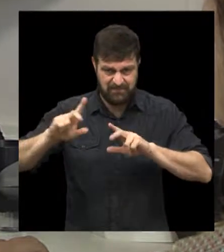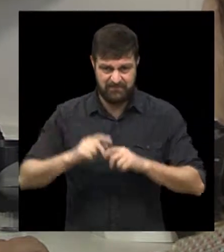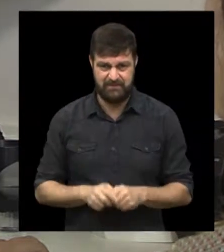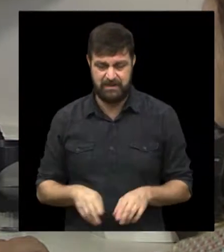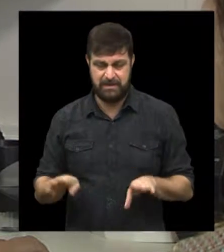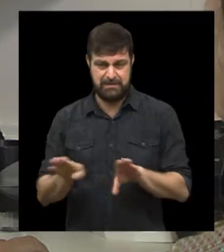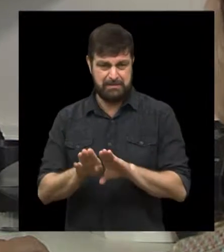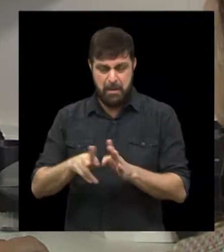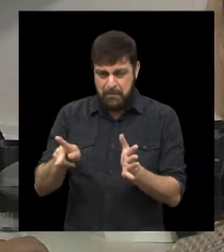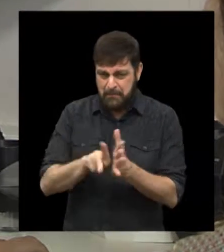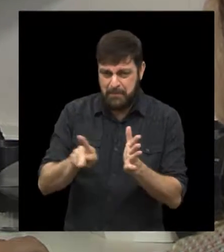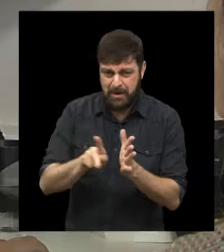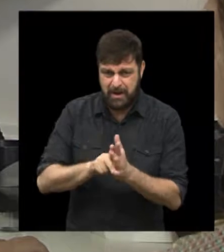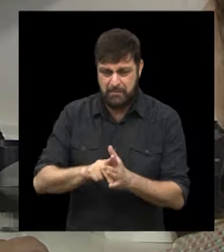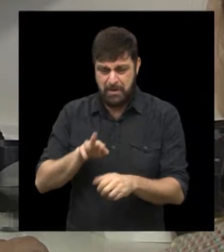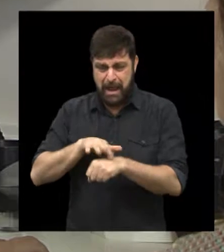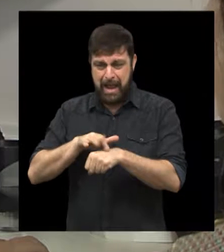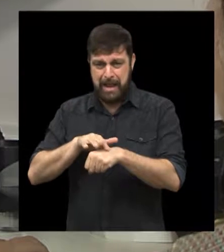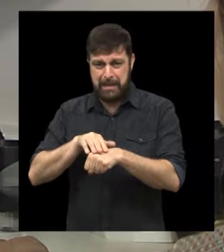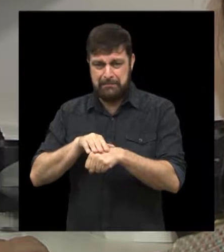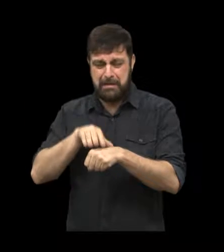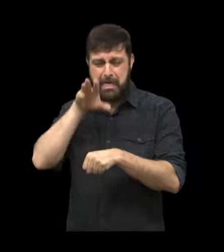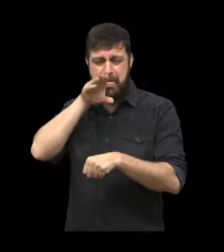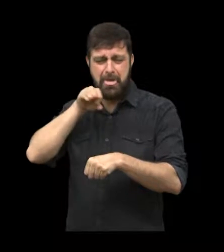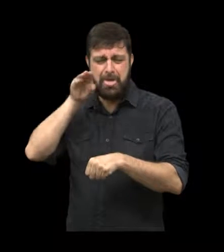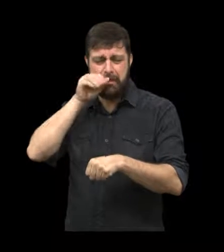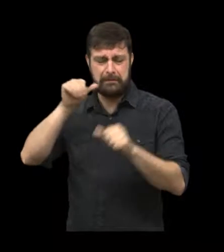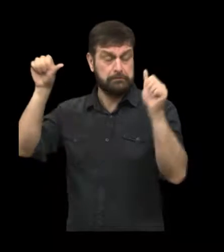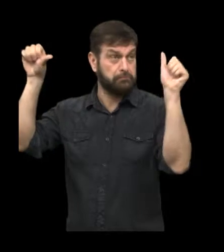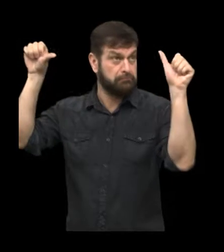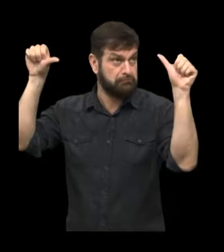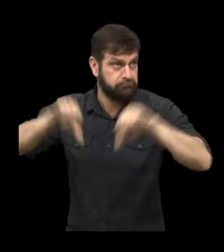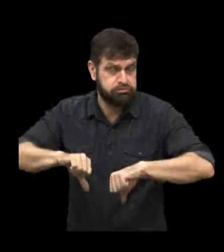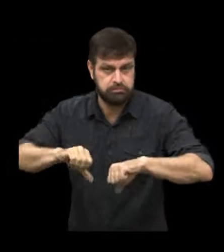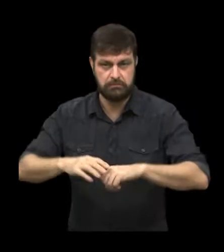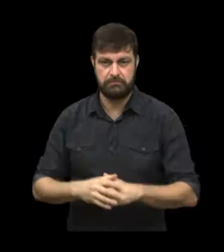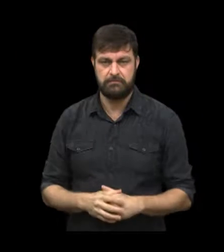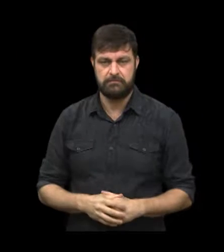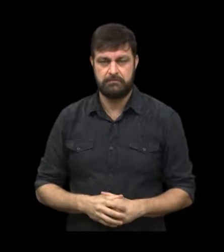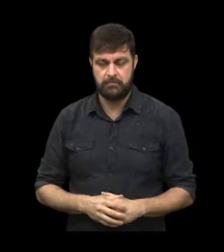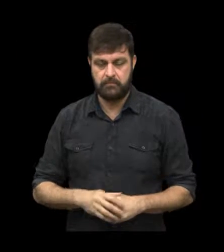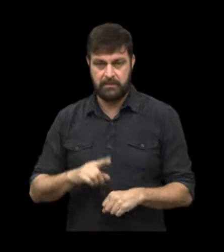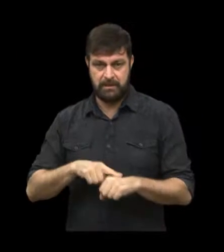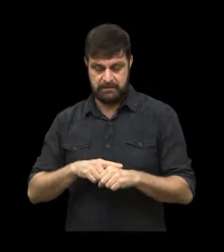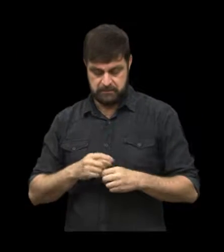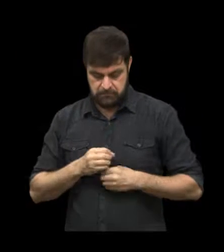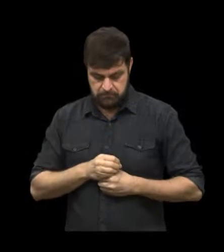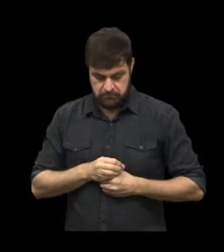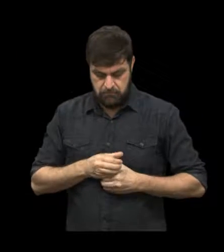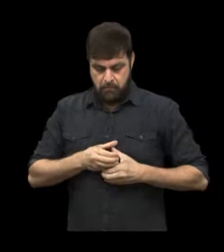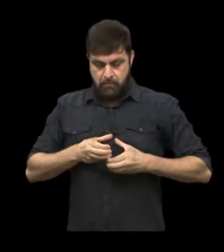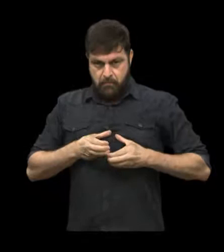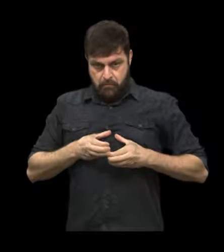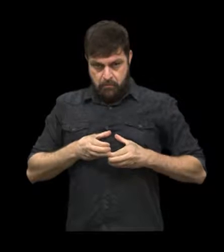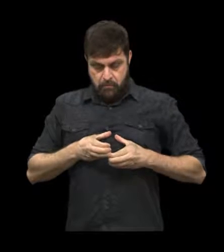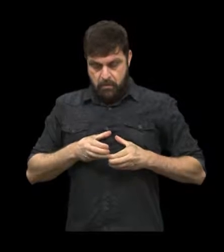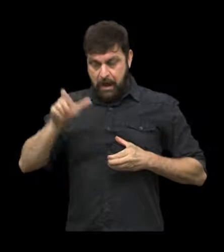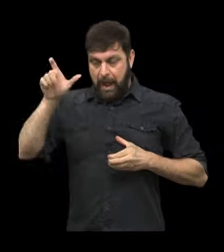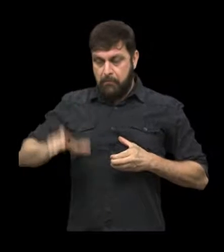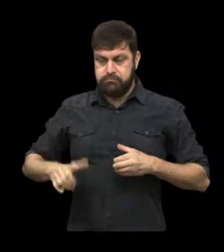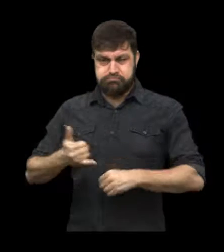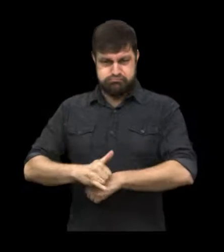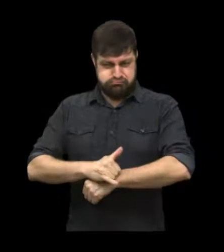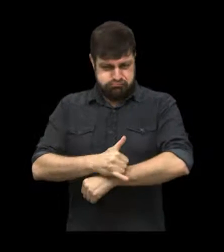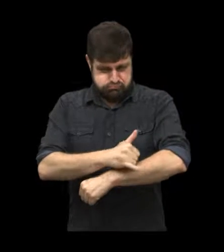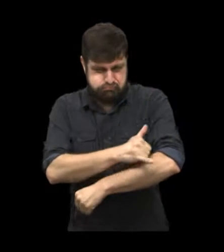do característico cheiro da halitose, que é o cheiro de enxofre. Numa situação onde há uma hérnia de ato, quando a